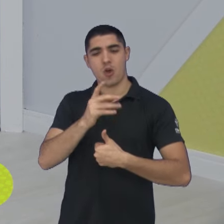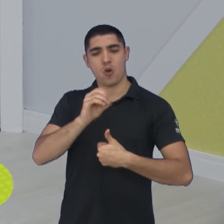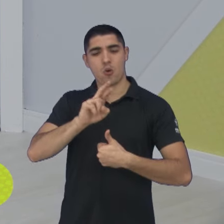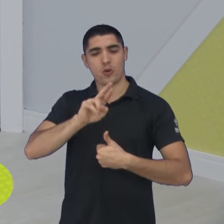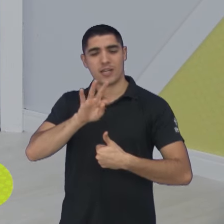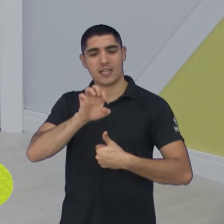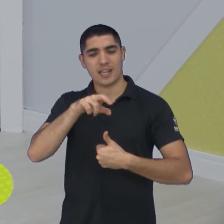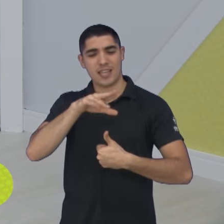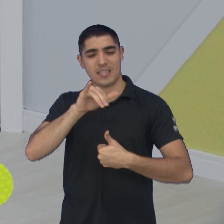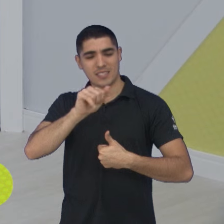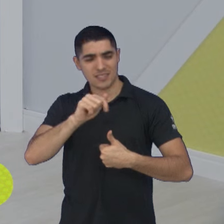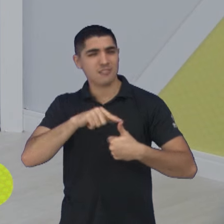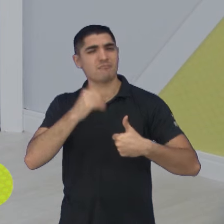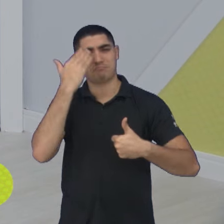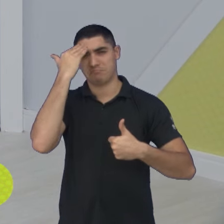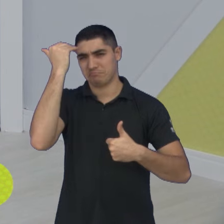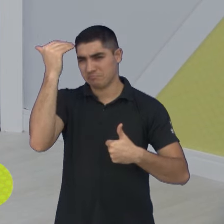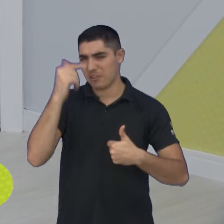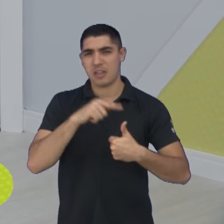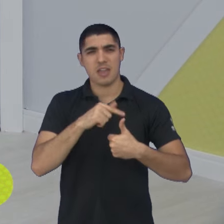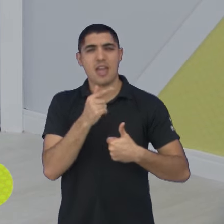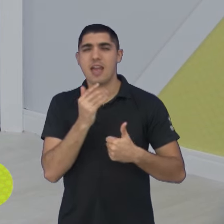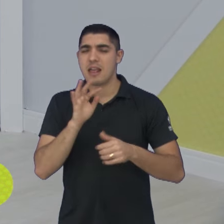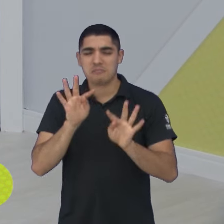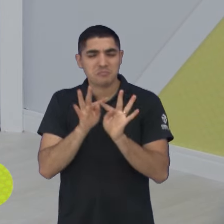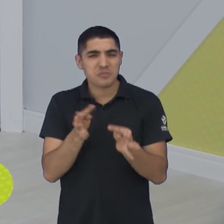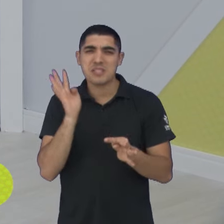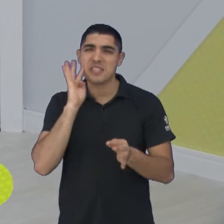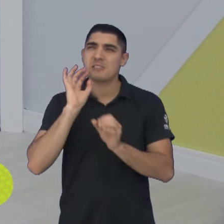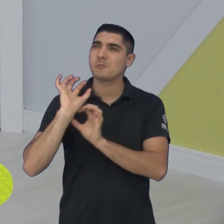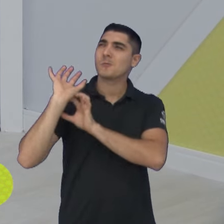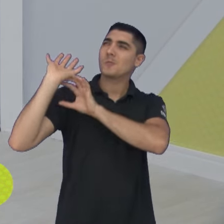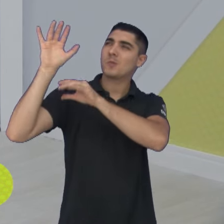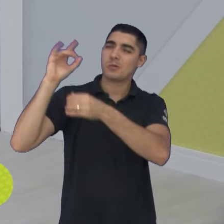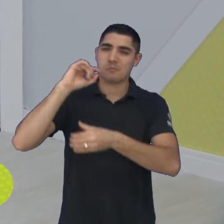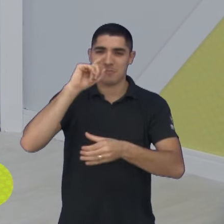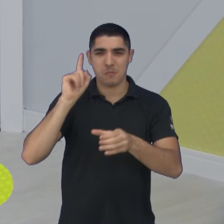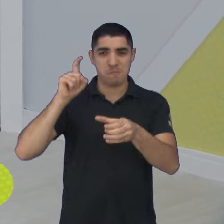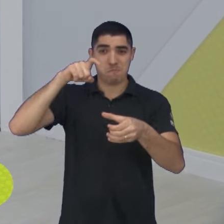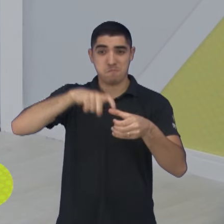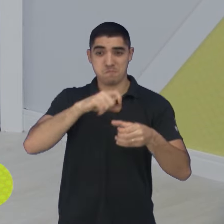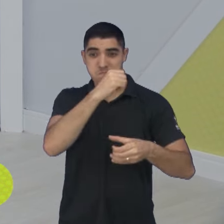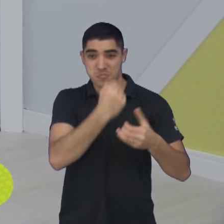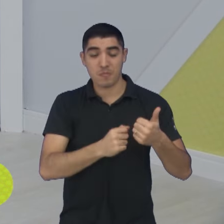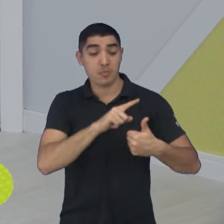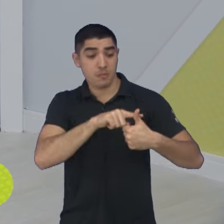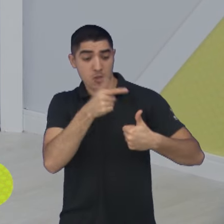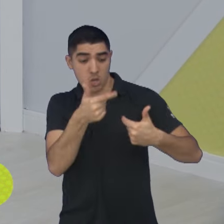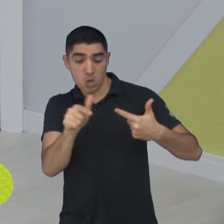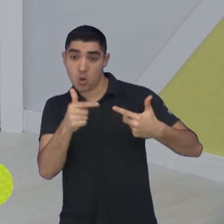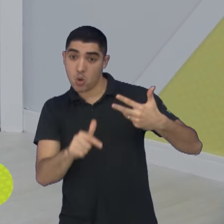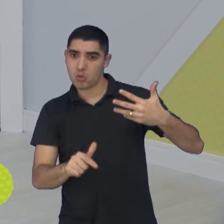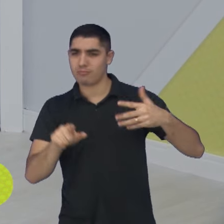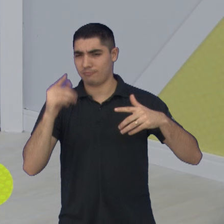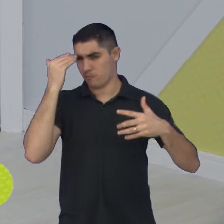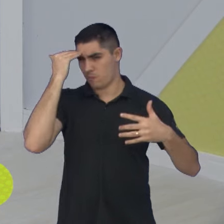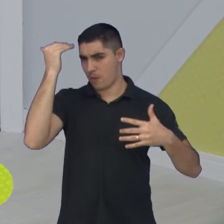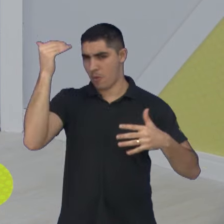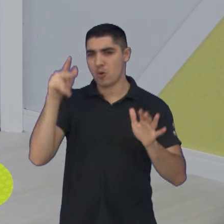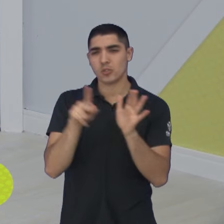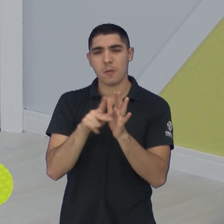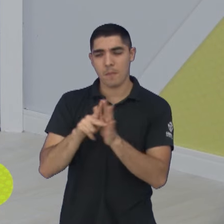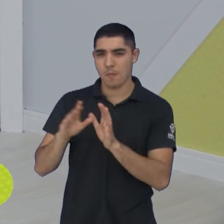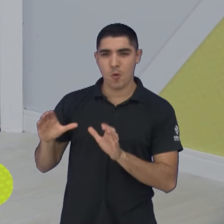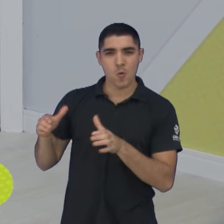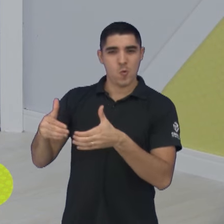uma simpatia, atendeu todo mundo, bateu foto, arremessou bola. Foi um espetáculo a presença da Hortência e outras jogadoras de renome também naquela